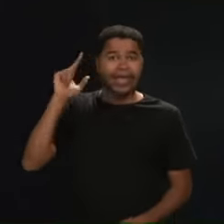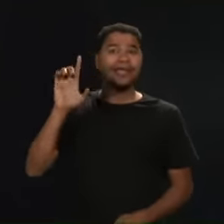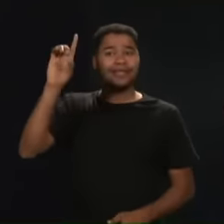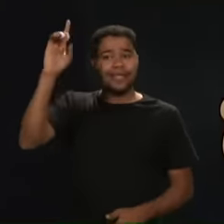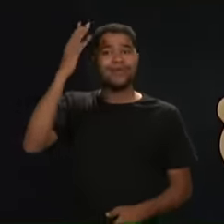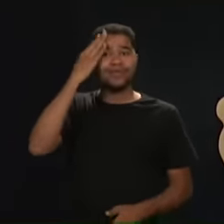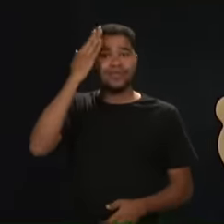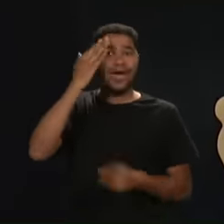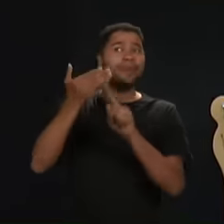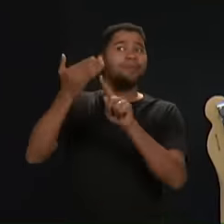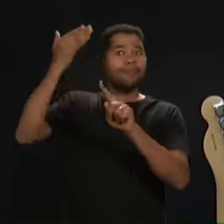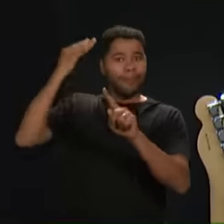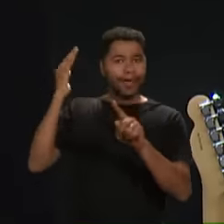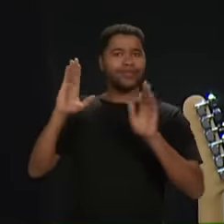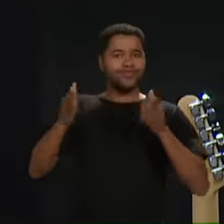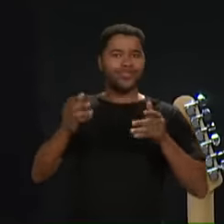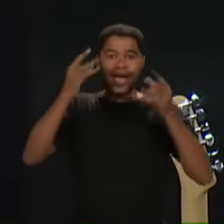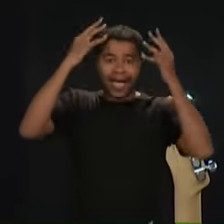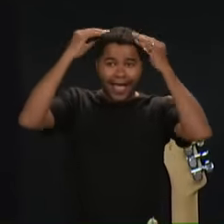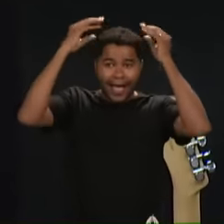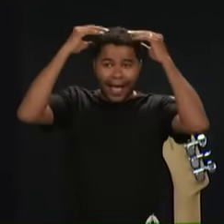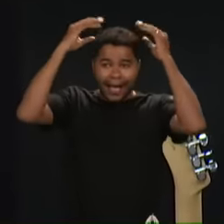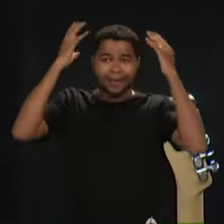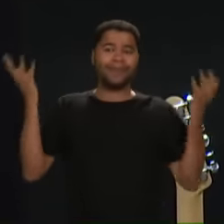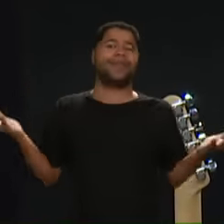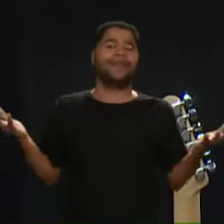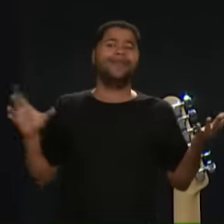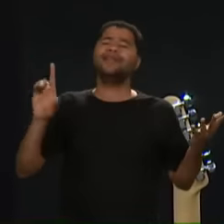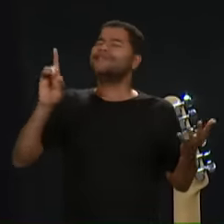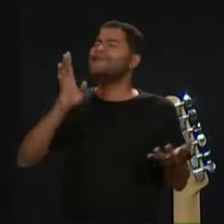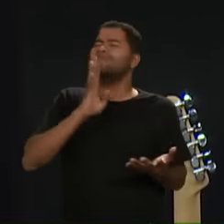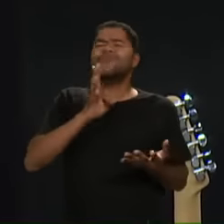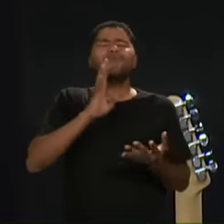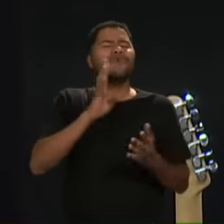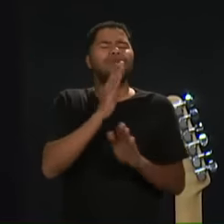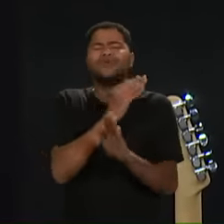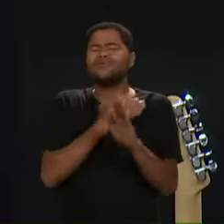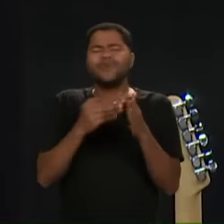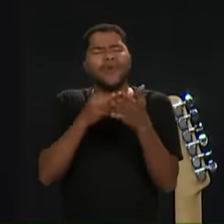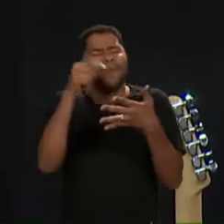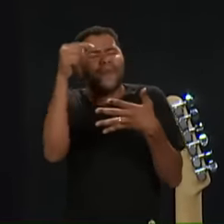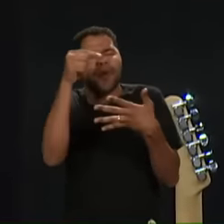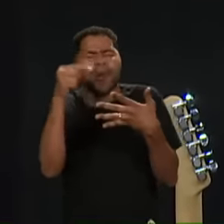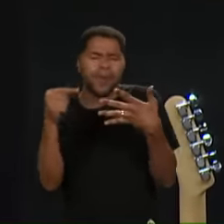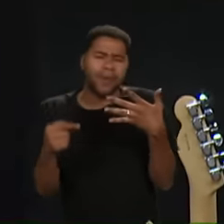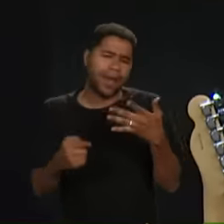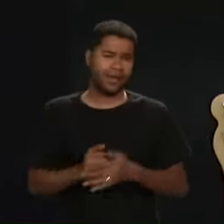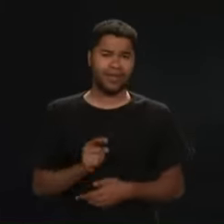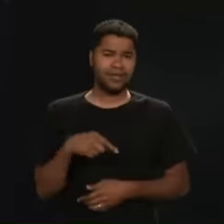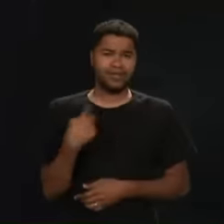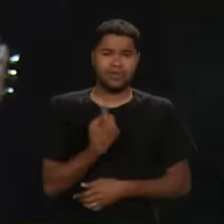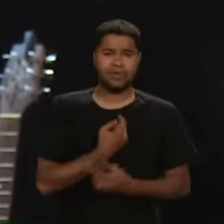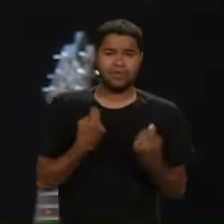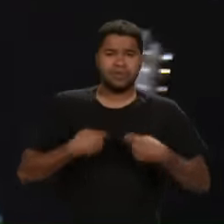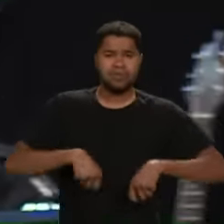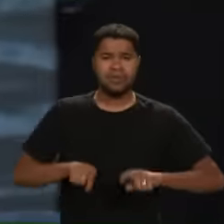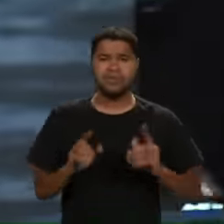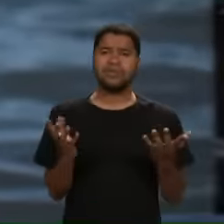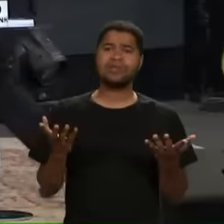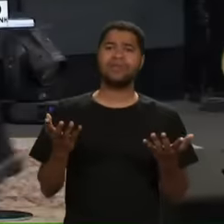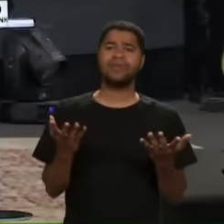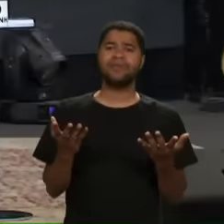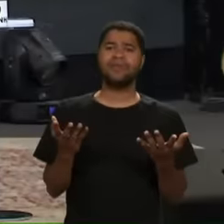quantos cabelos ele já teve Deus conhece tudo Nós precisamos guardar no coração